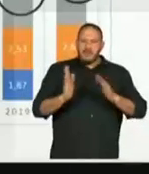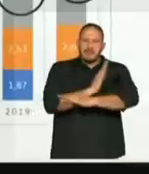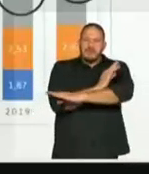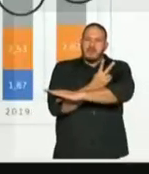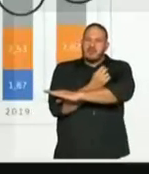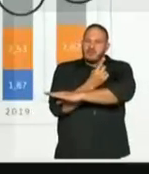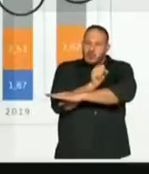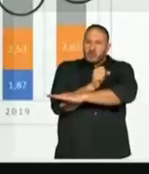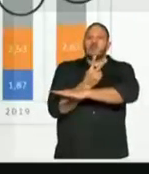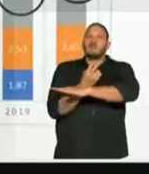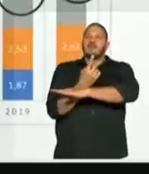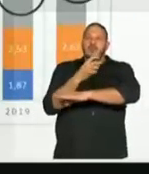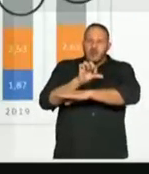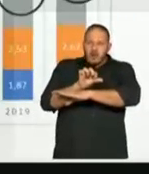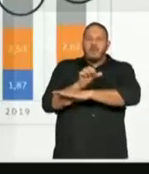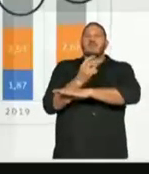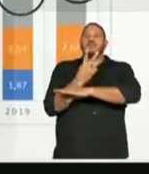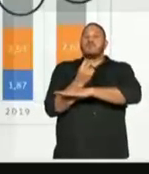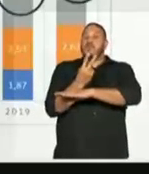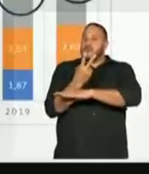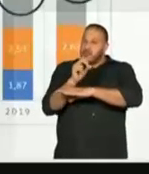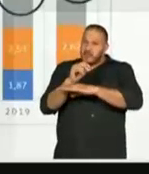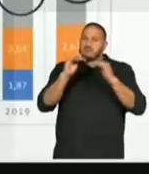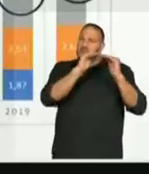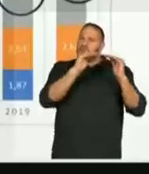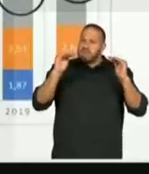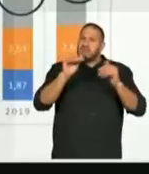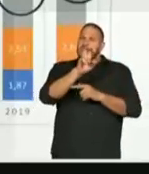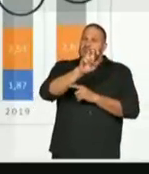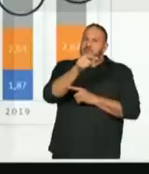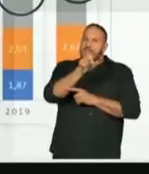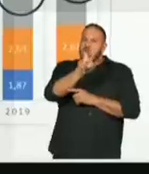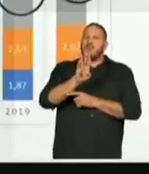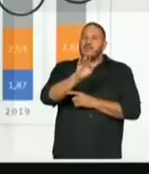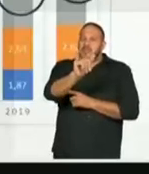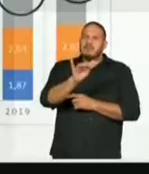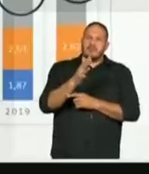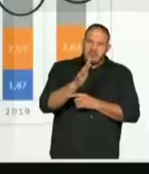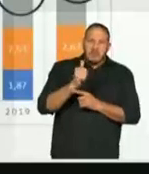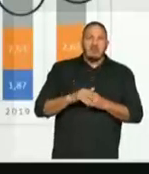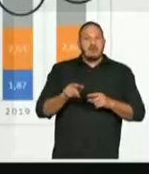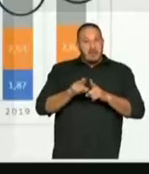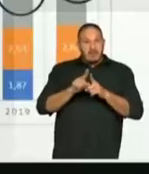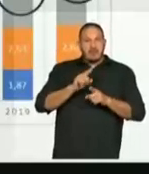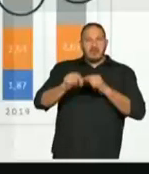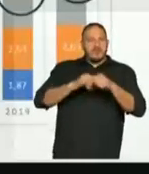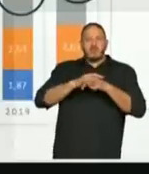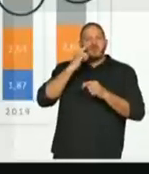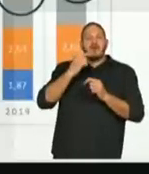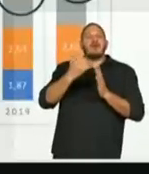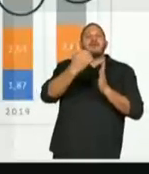2019 e 2020 está estável por volta de 5,5 E aporte não é